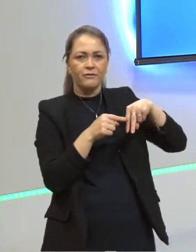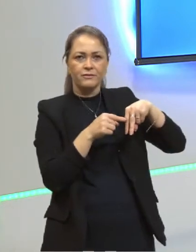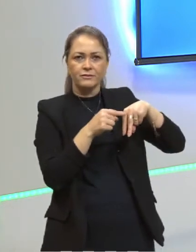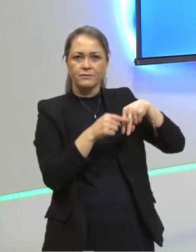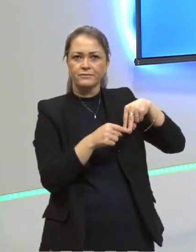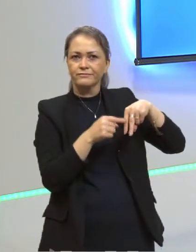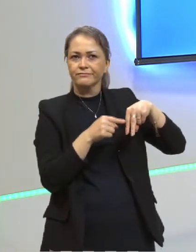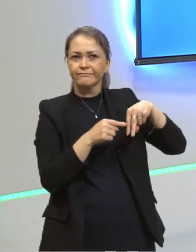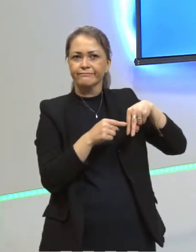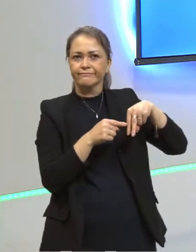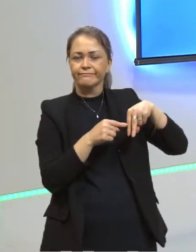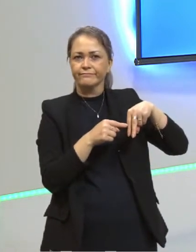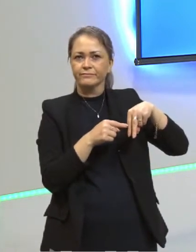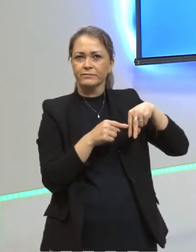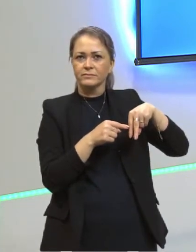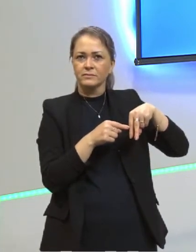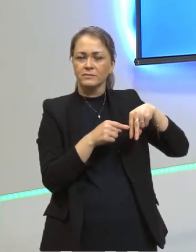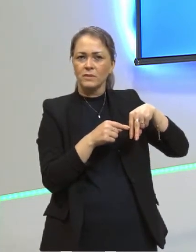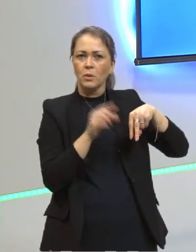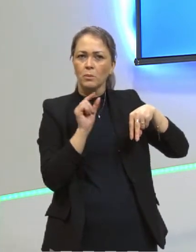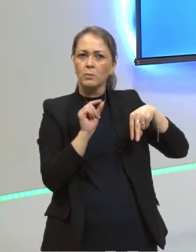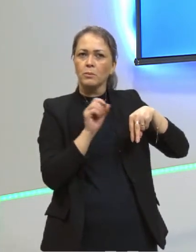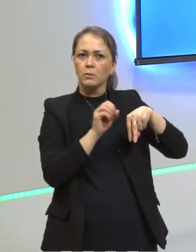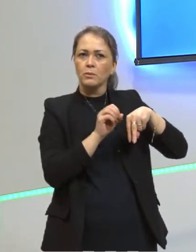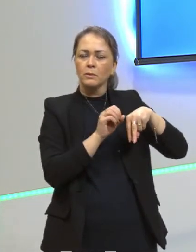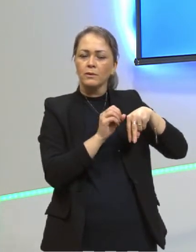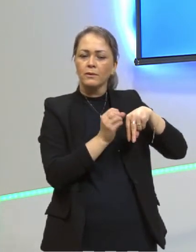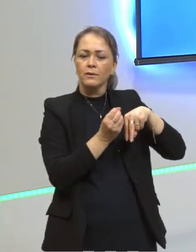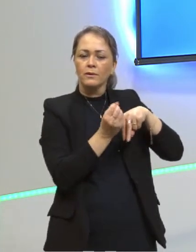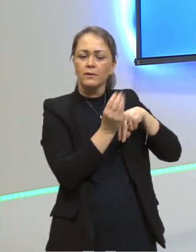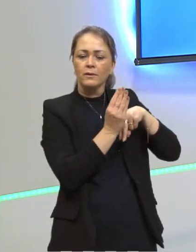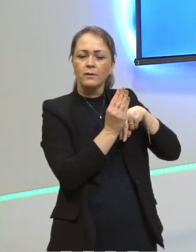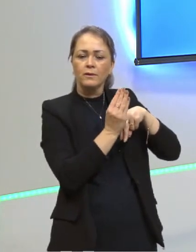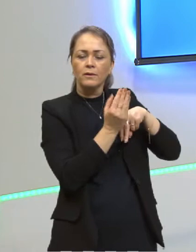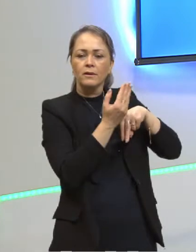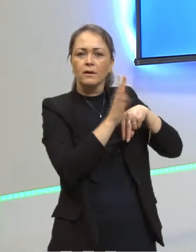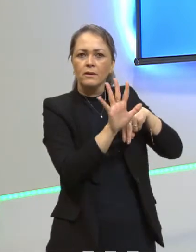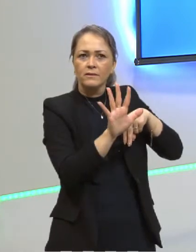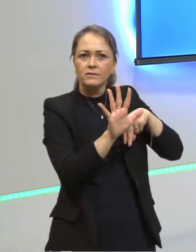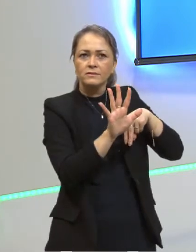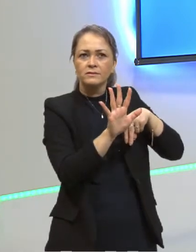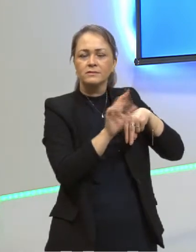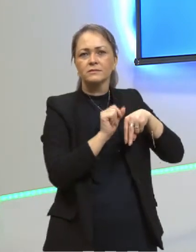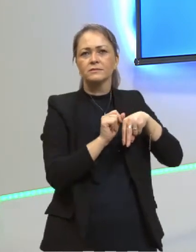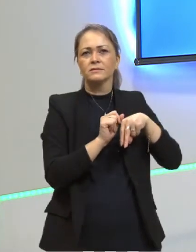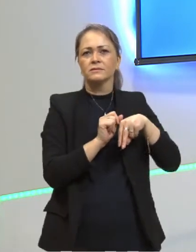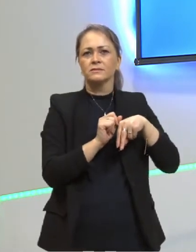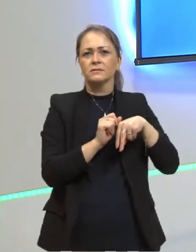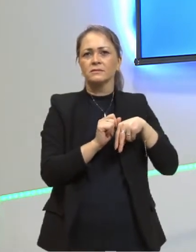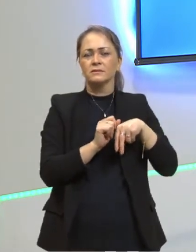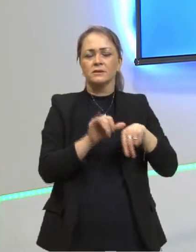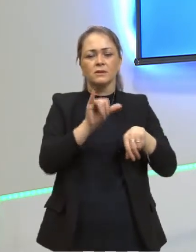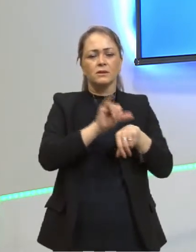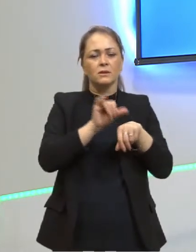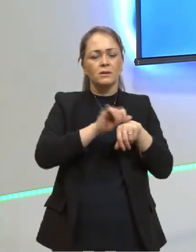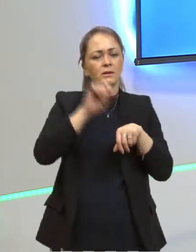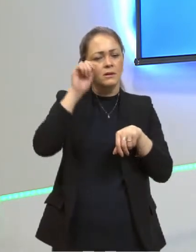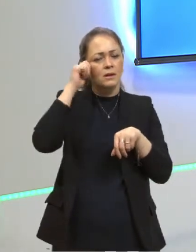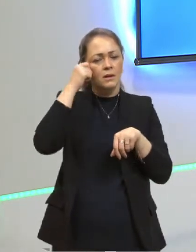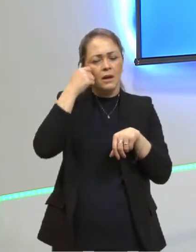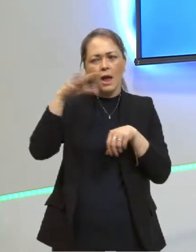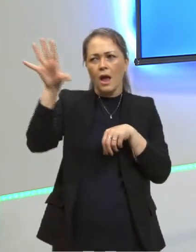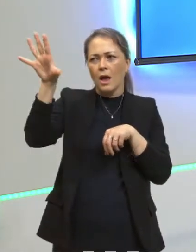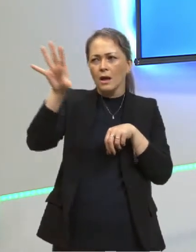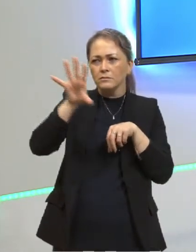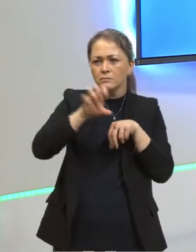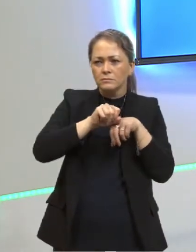Então, ela está refletindo parte dessa luz. Mas o corpo negro, não. Ele absorve toda a luz, toda a radiação,